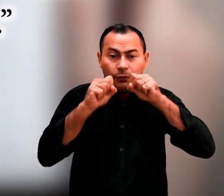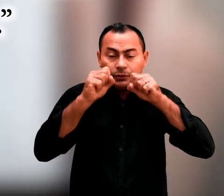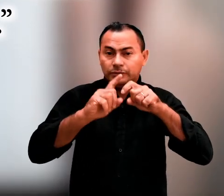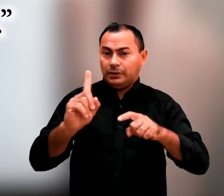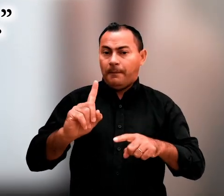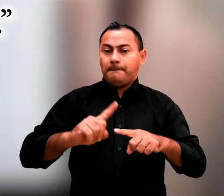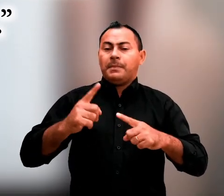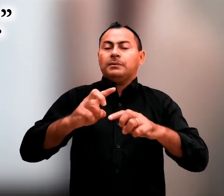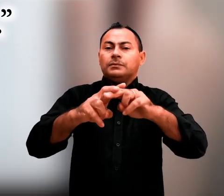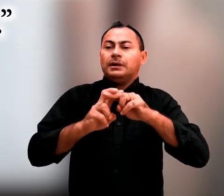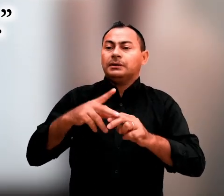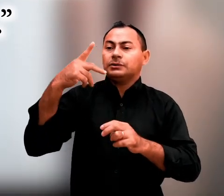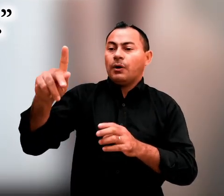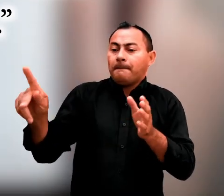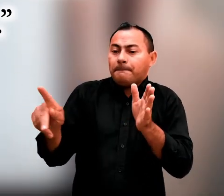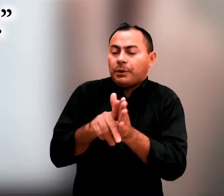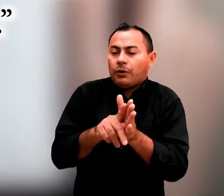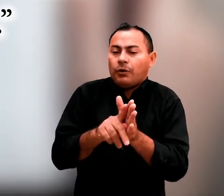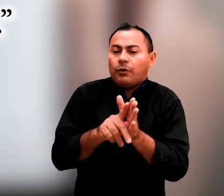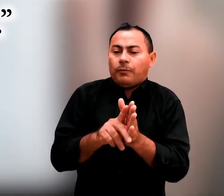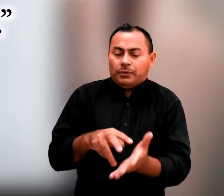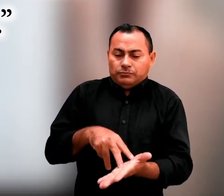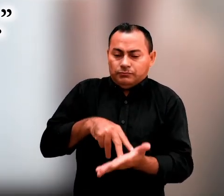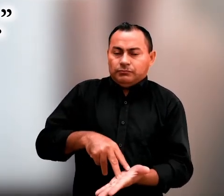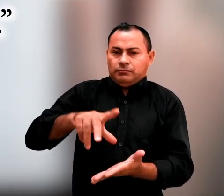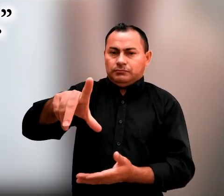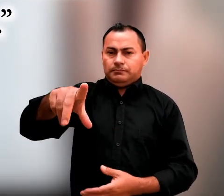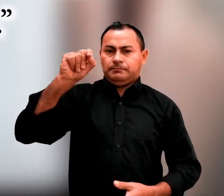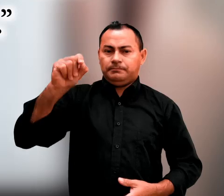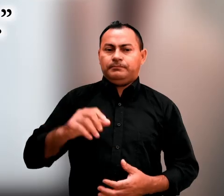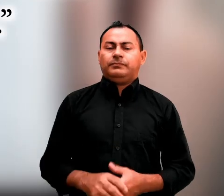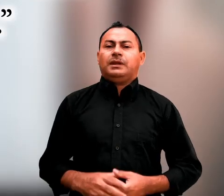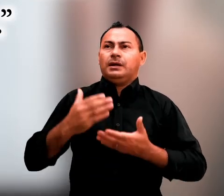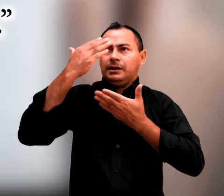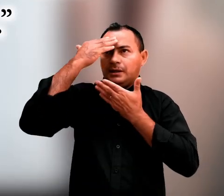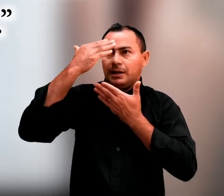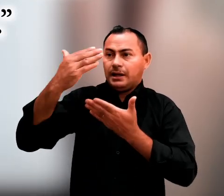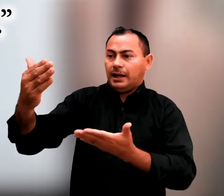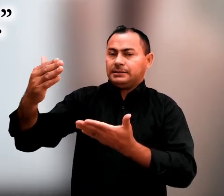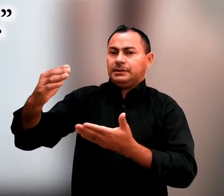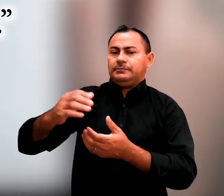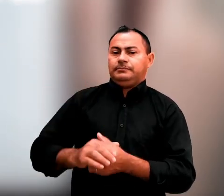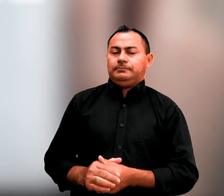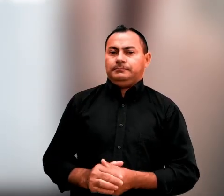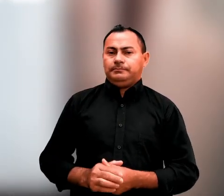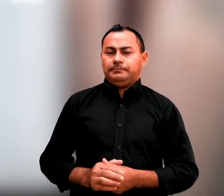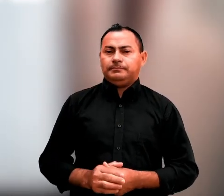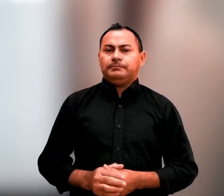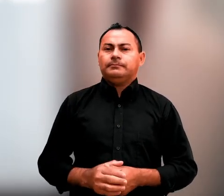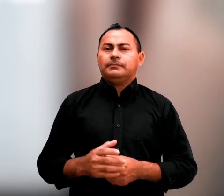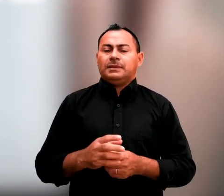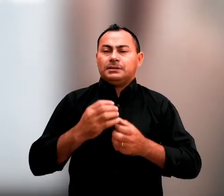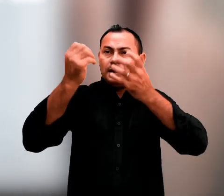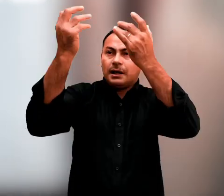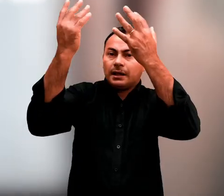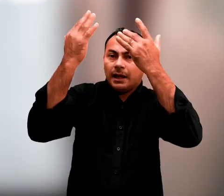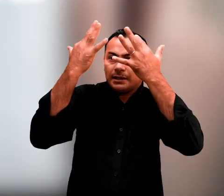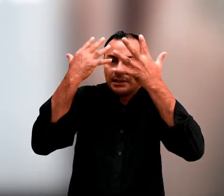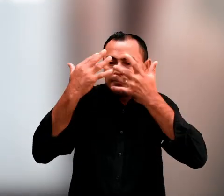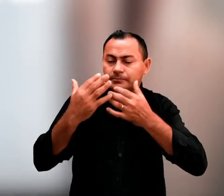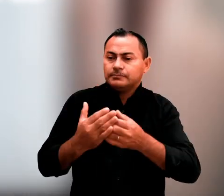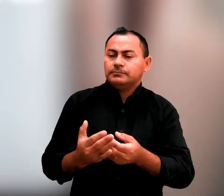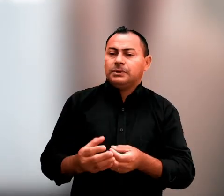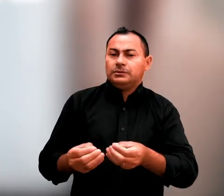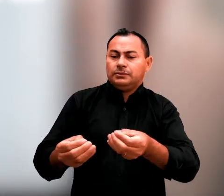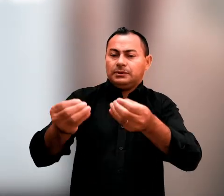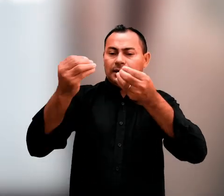mas por causa da sua própria determinação e graça. Esta graça nos foi